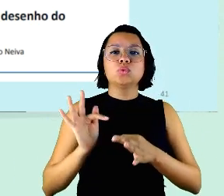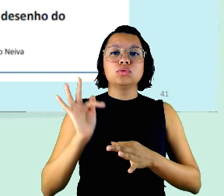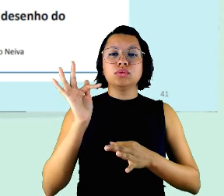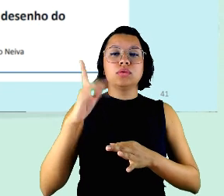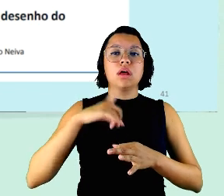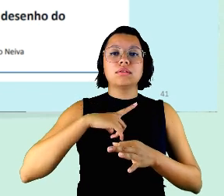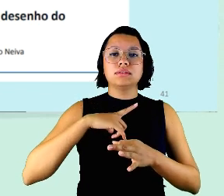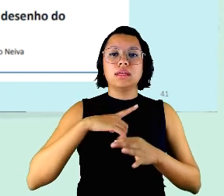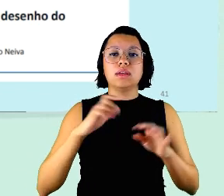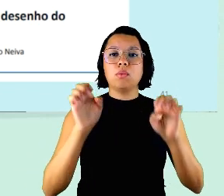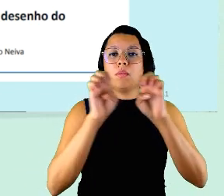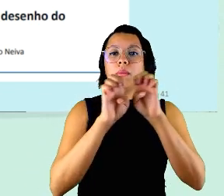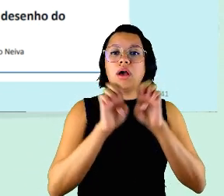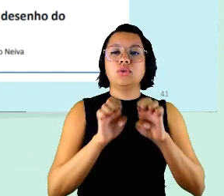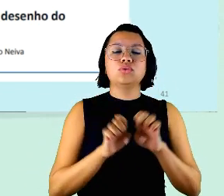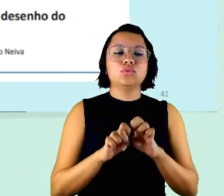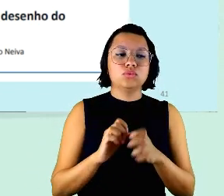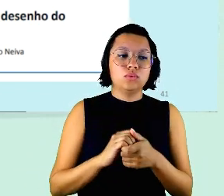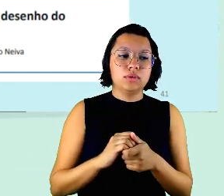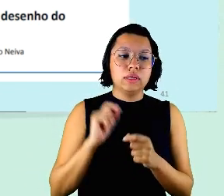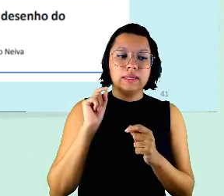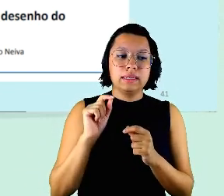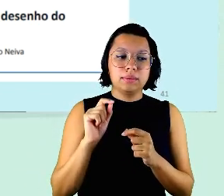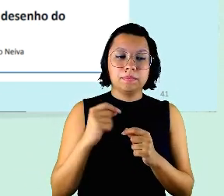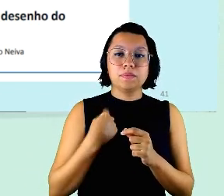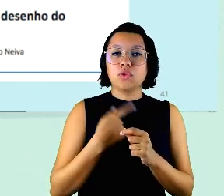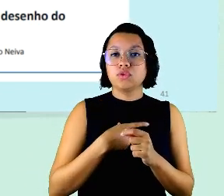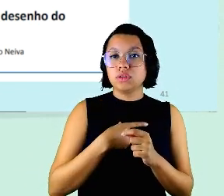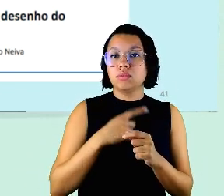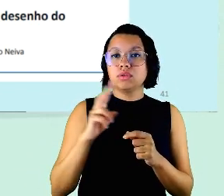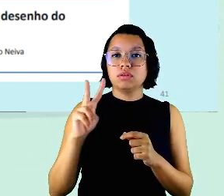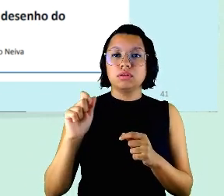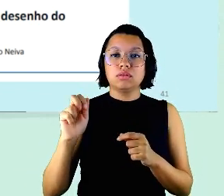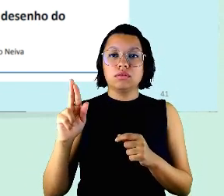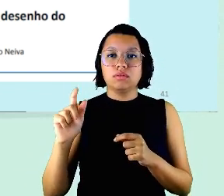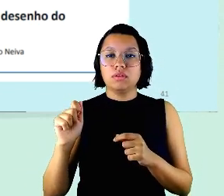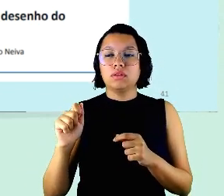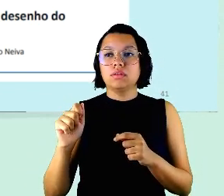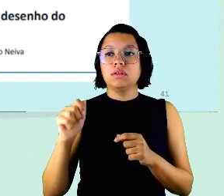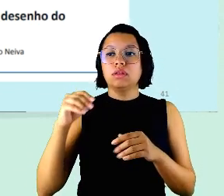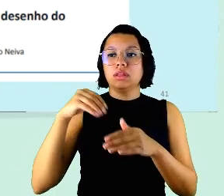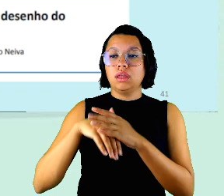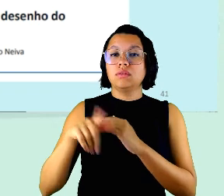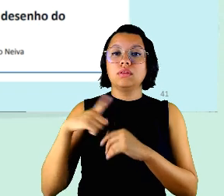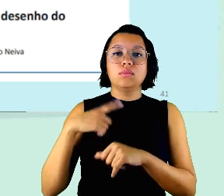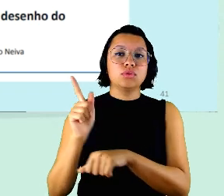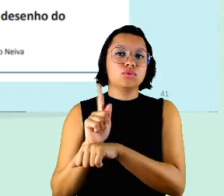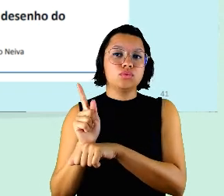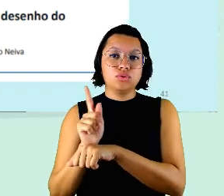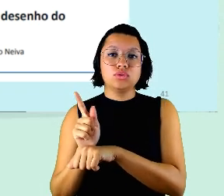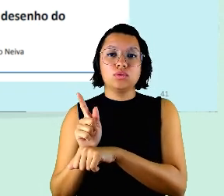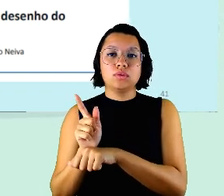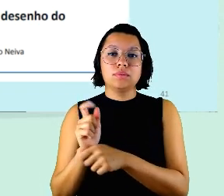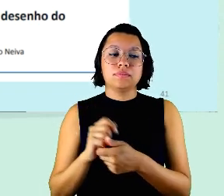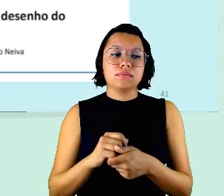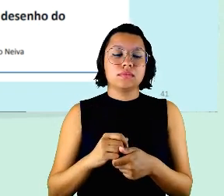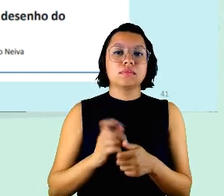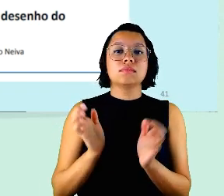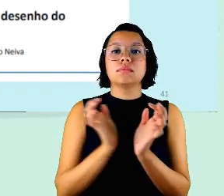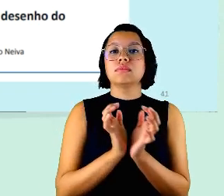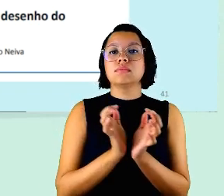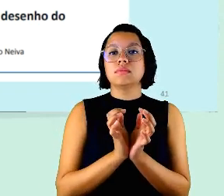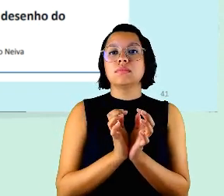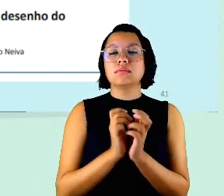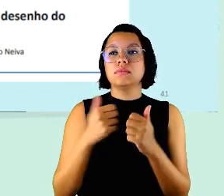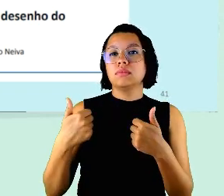tem uma estrutura em que nós temos as varas e nas varas nós temos os gestores com uma equipe que se